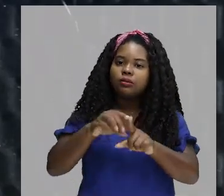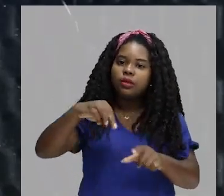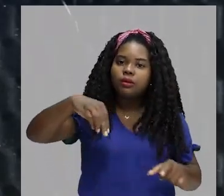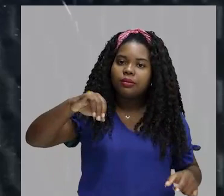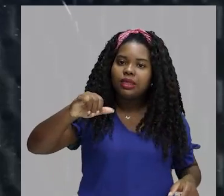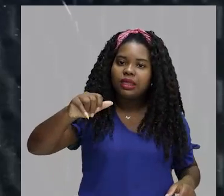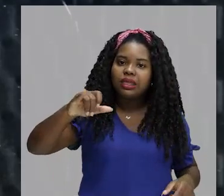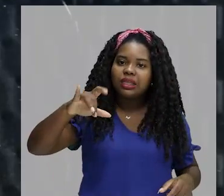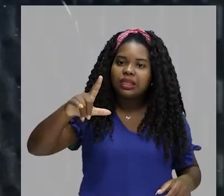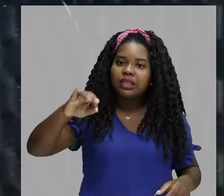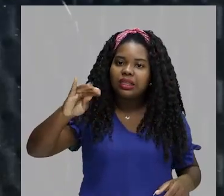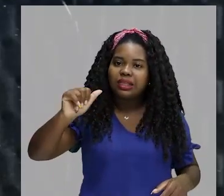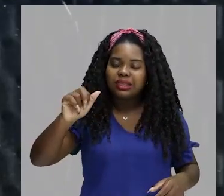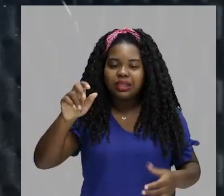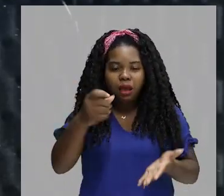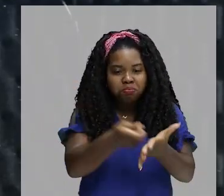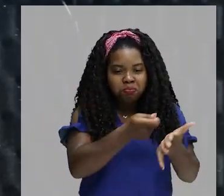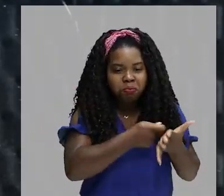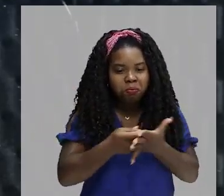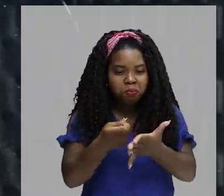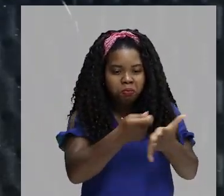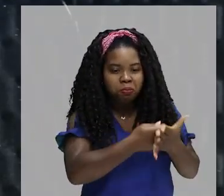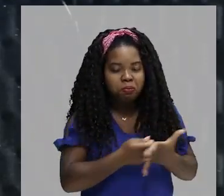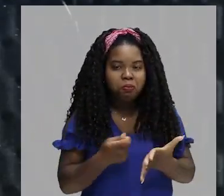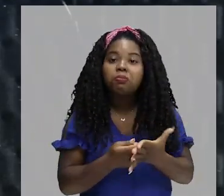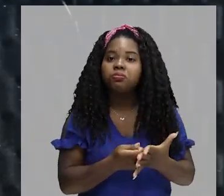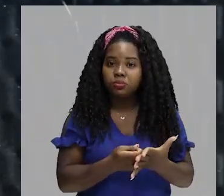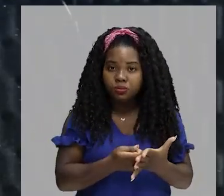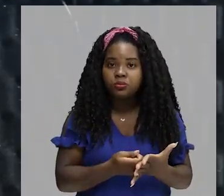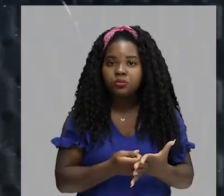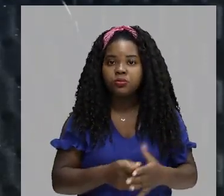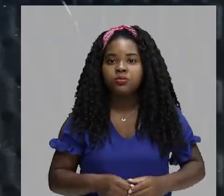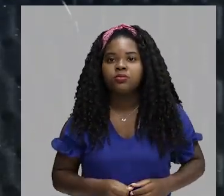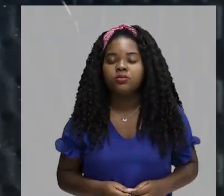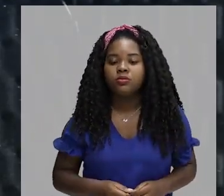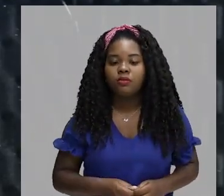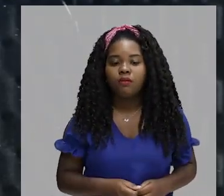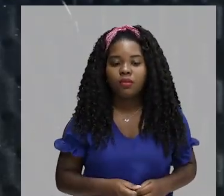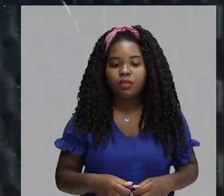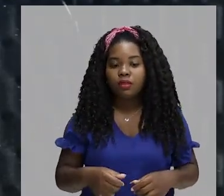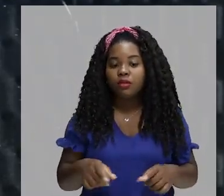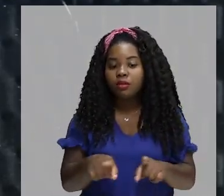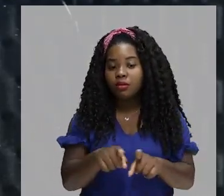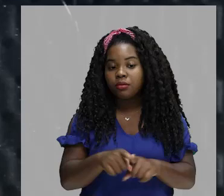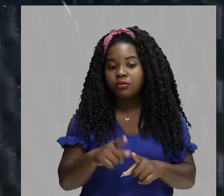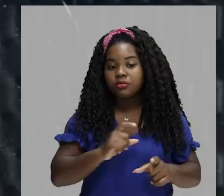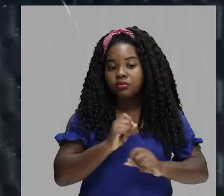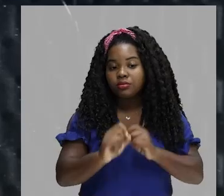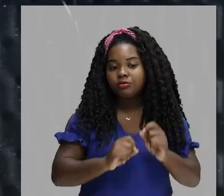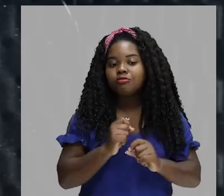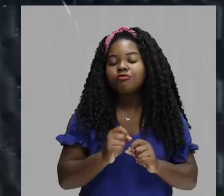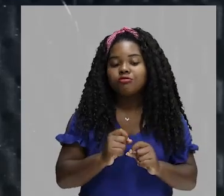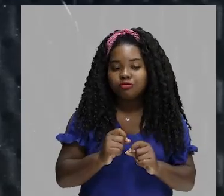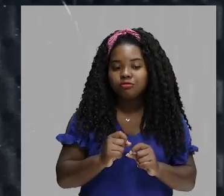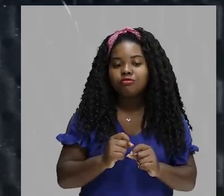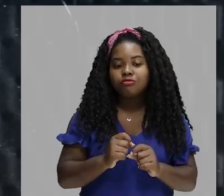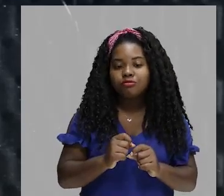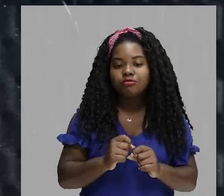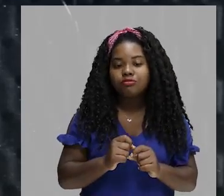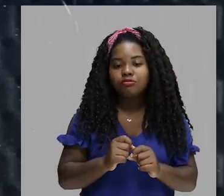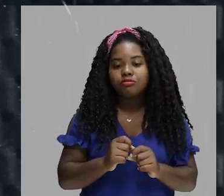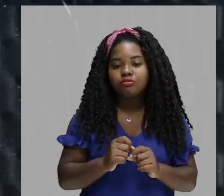presença de uma centralização política nas mãos do imperador, nós temos uma natureza de poder